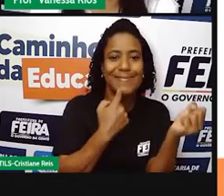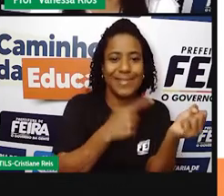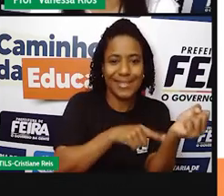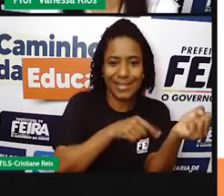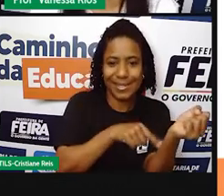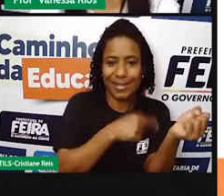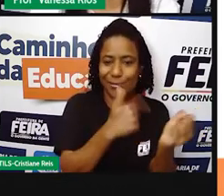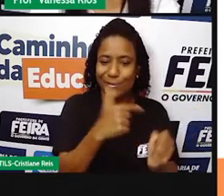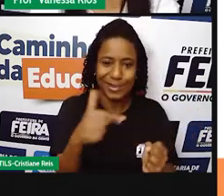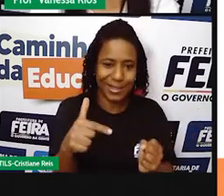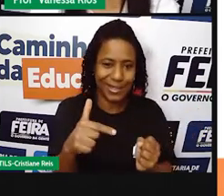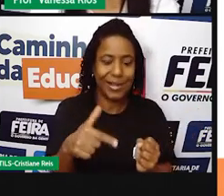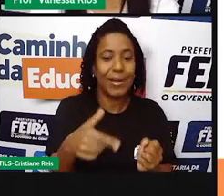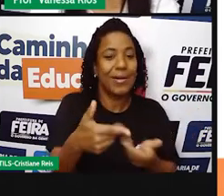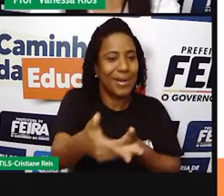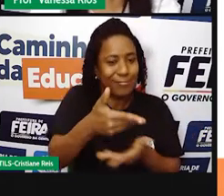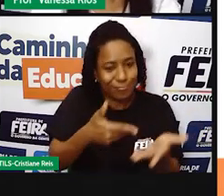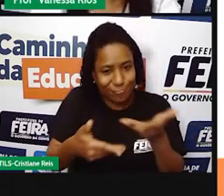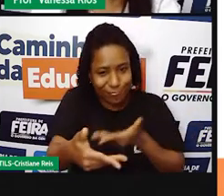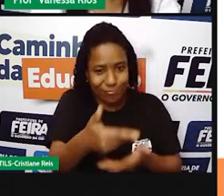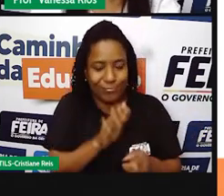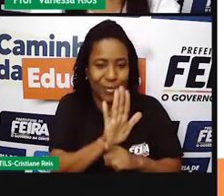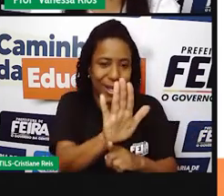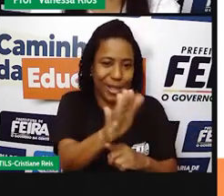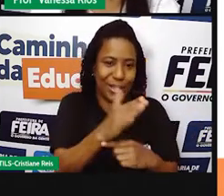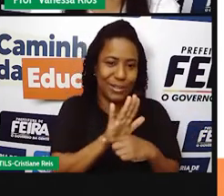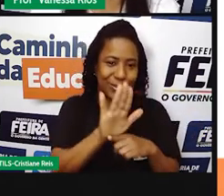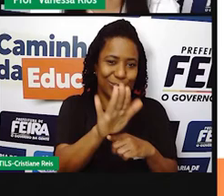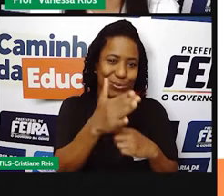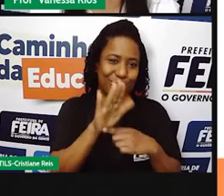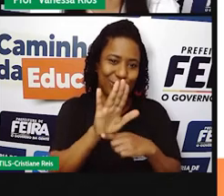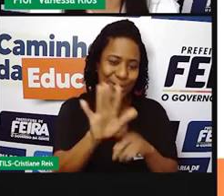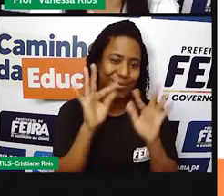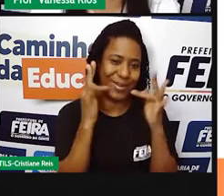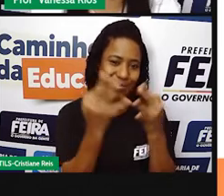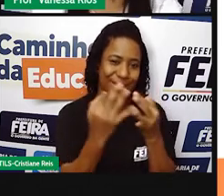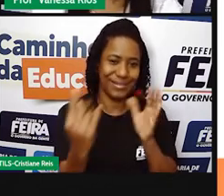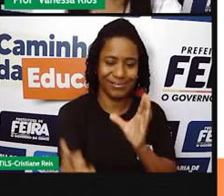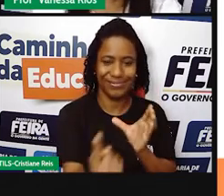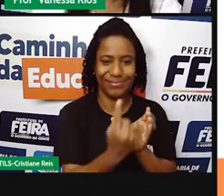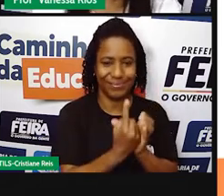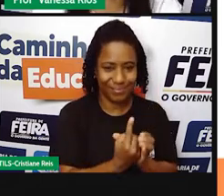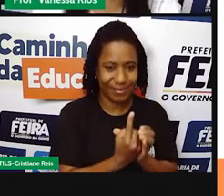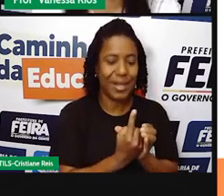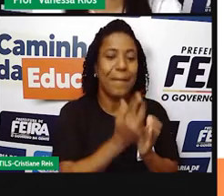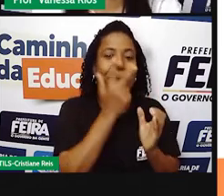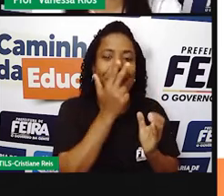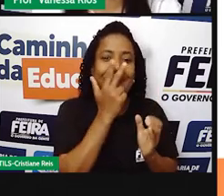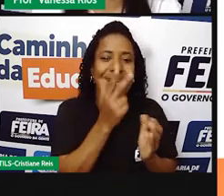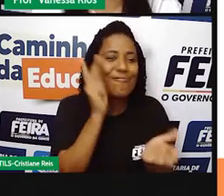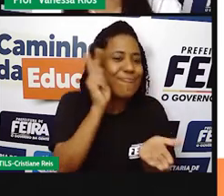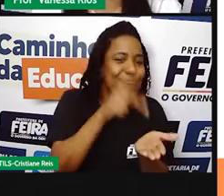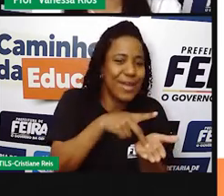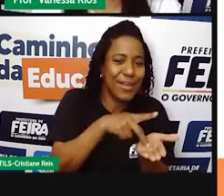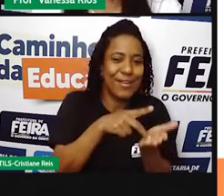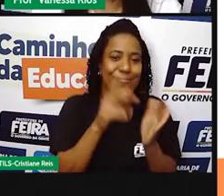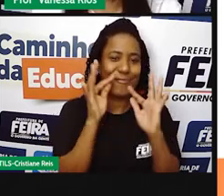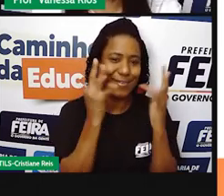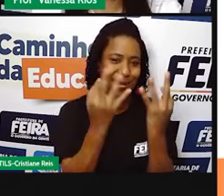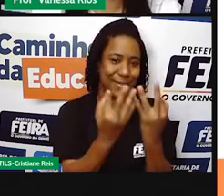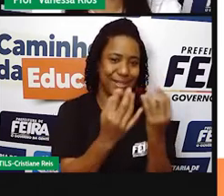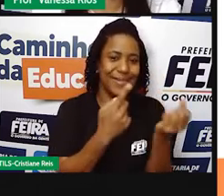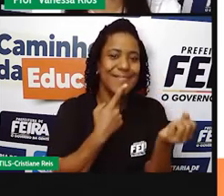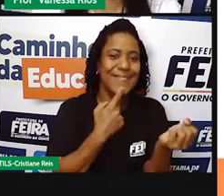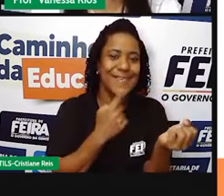sentimento, como se realmente fossem ali parentes de verdade, né? De sangue. E o que importa, na verdade,